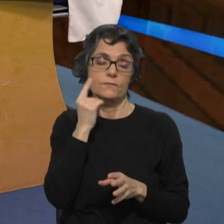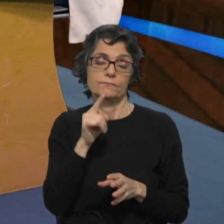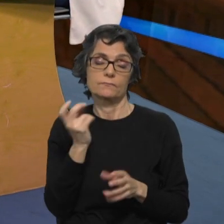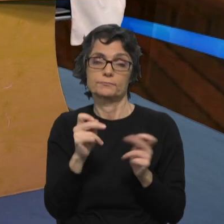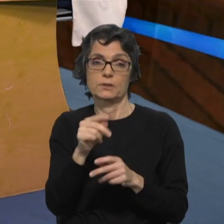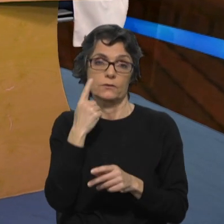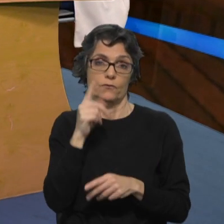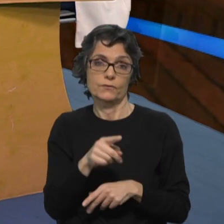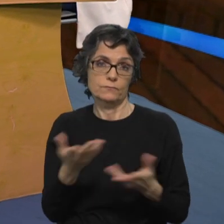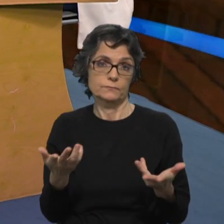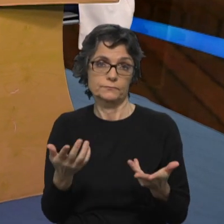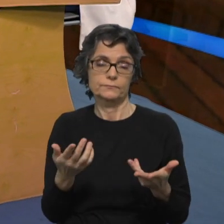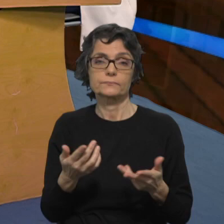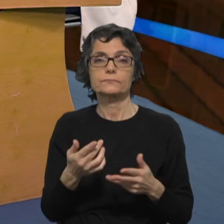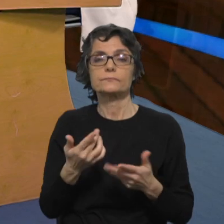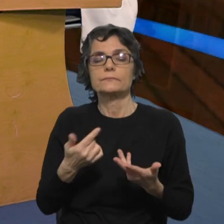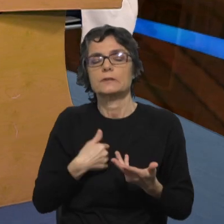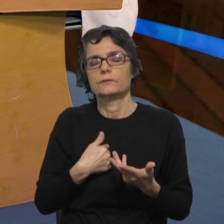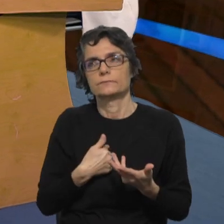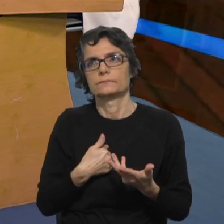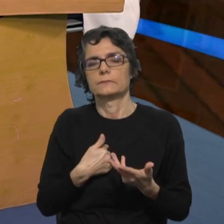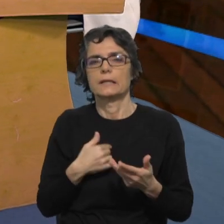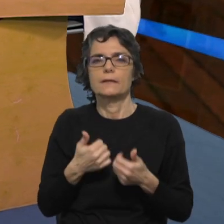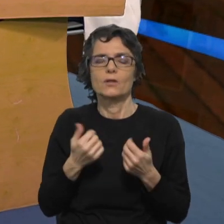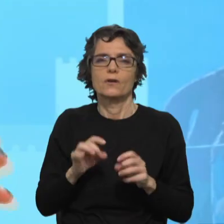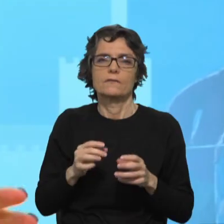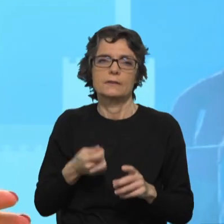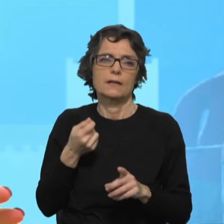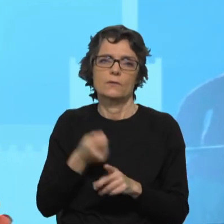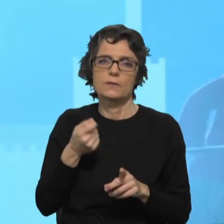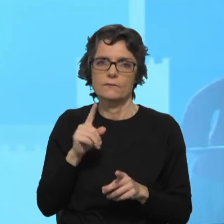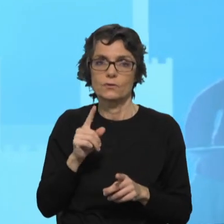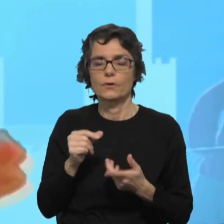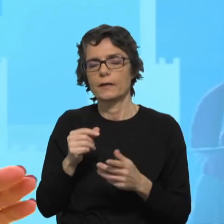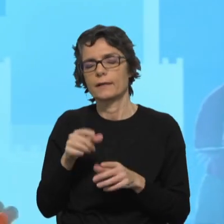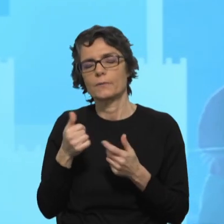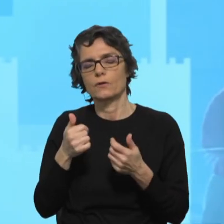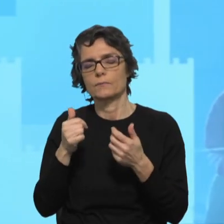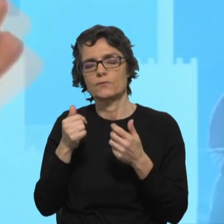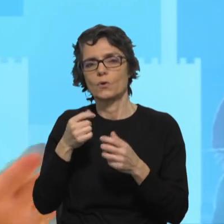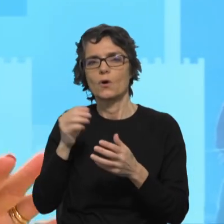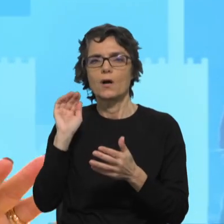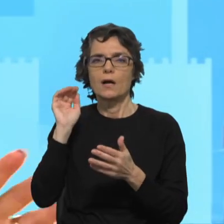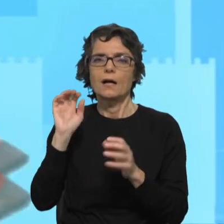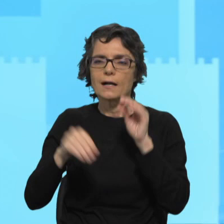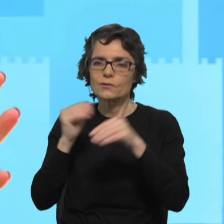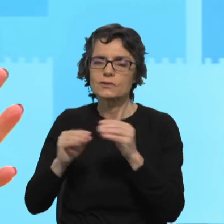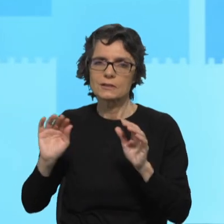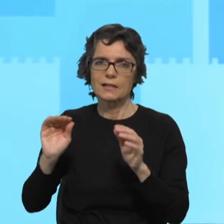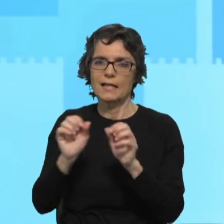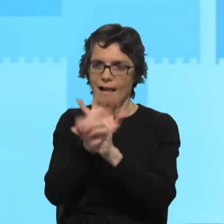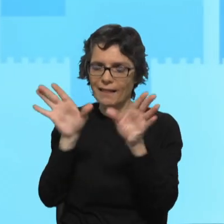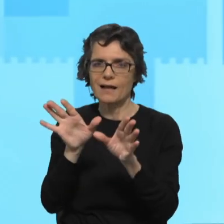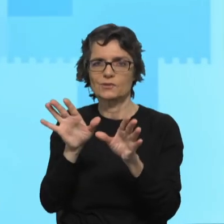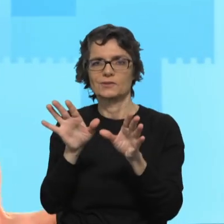era melhor não termos de ser desafiados, não Era melhor que os resultados fossem claros, ficava tudo esclarecido, mais ou